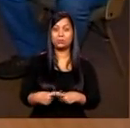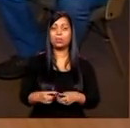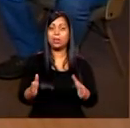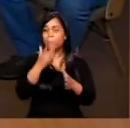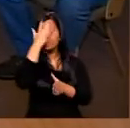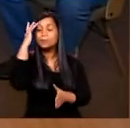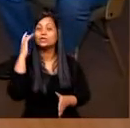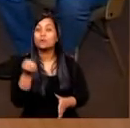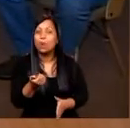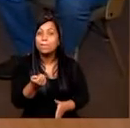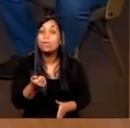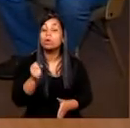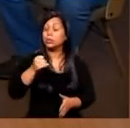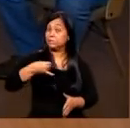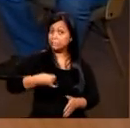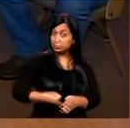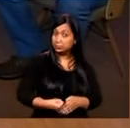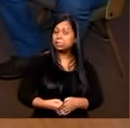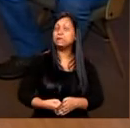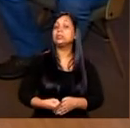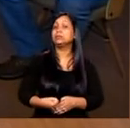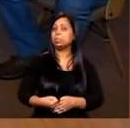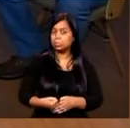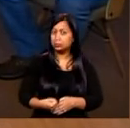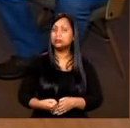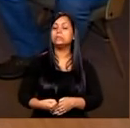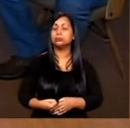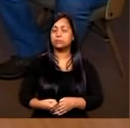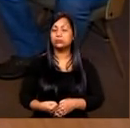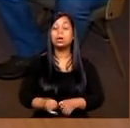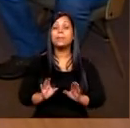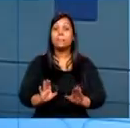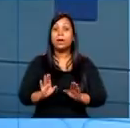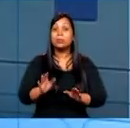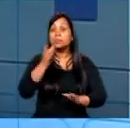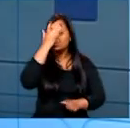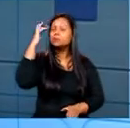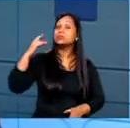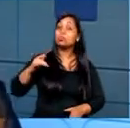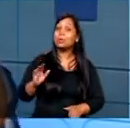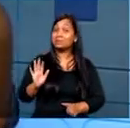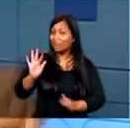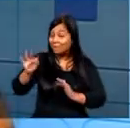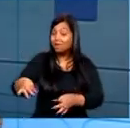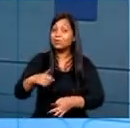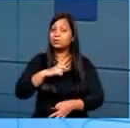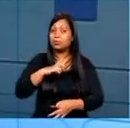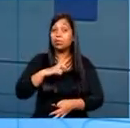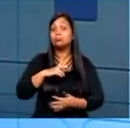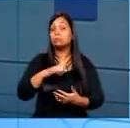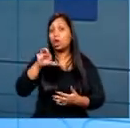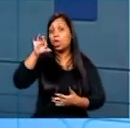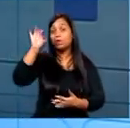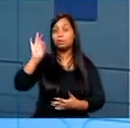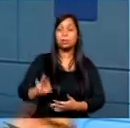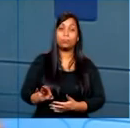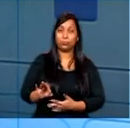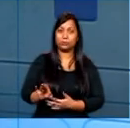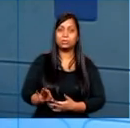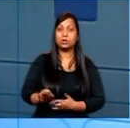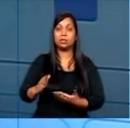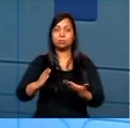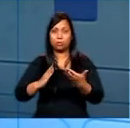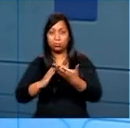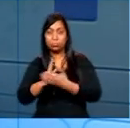poucas pessoas? Sim. Desde o primeiro ano, gente termina com poucas pessoas. Mas as pessoas que terminam, praticamente 90% ou